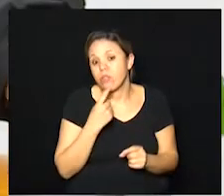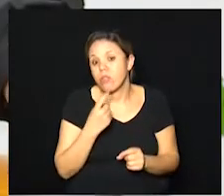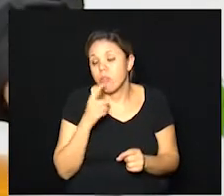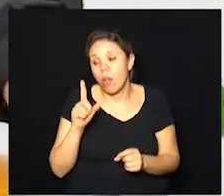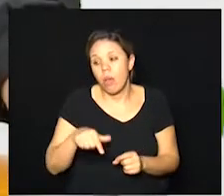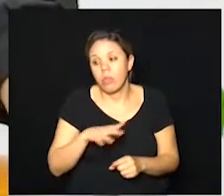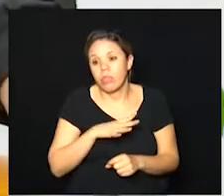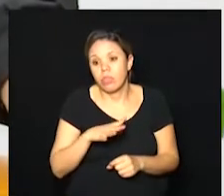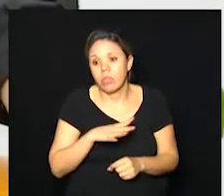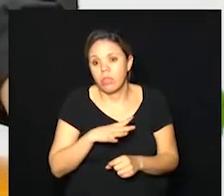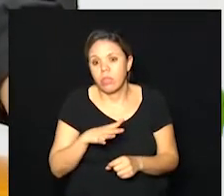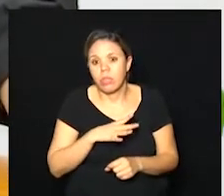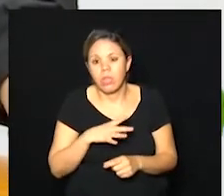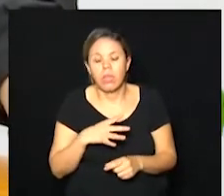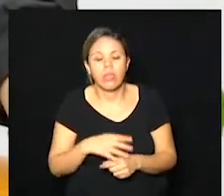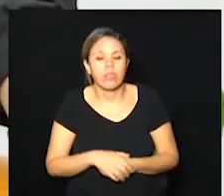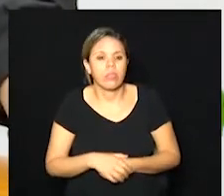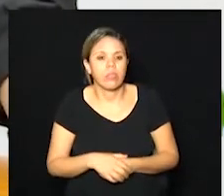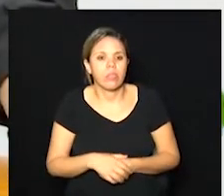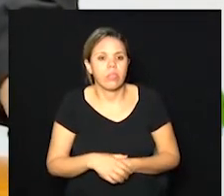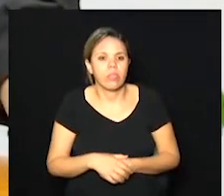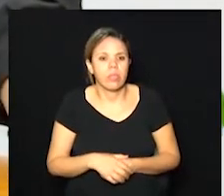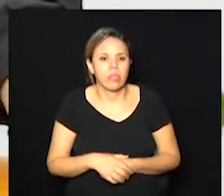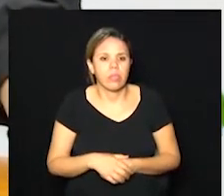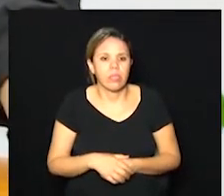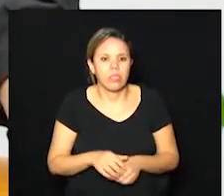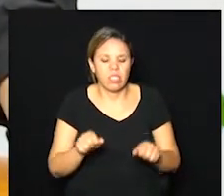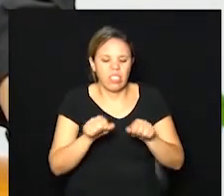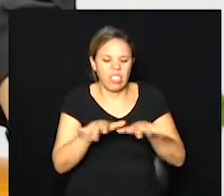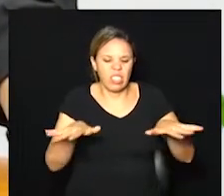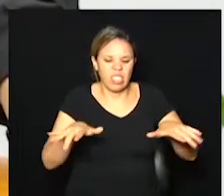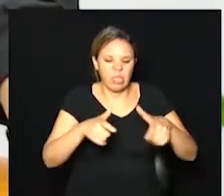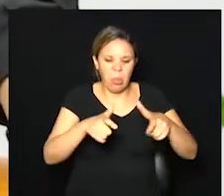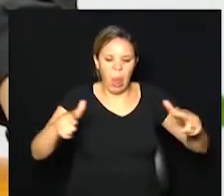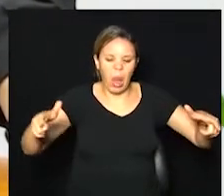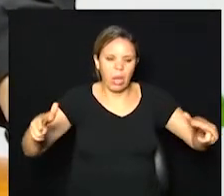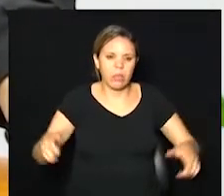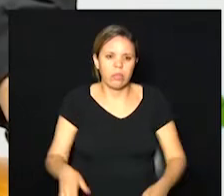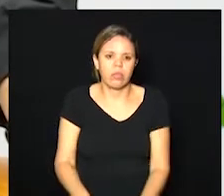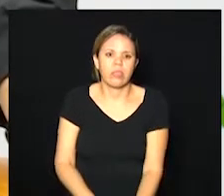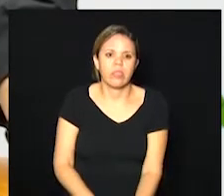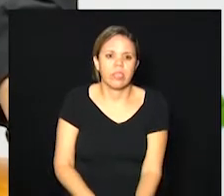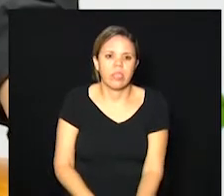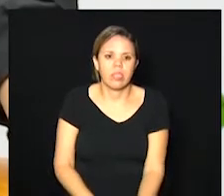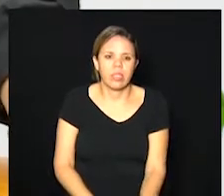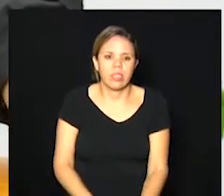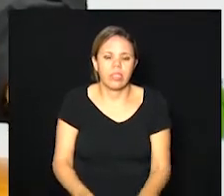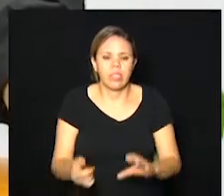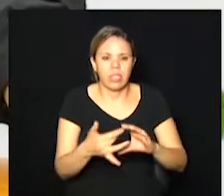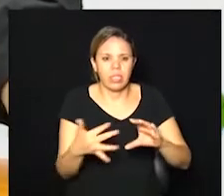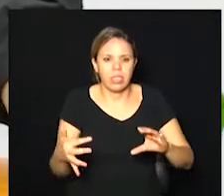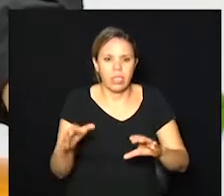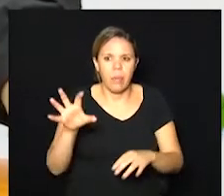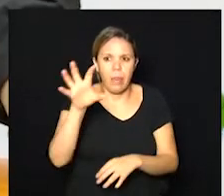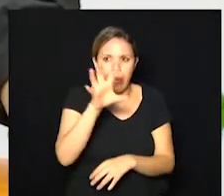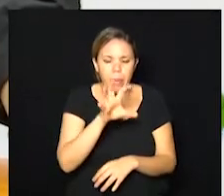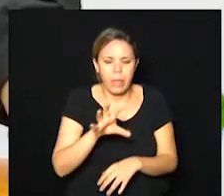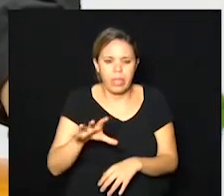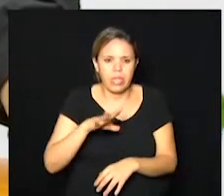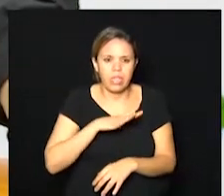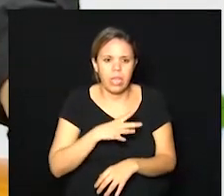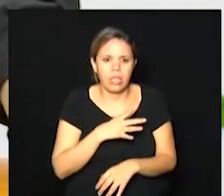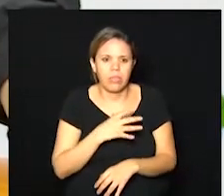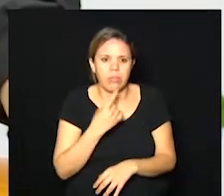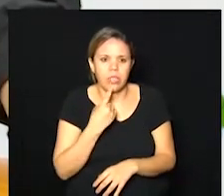uma cidade onde ela primeiro ela é uma cidade espraiada eu tenho falado isso a característica geográfica de Campinas nós temos